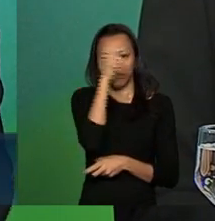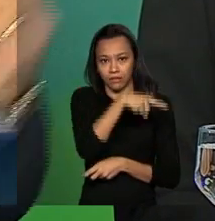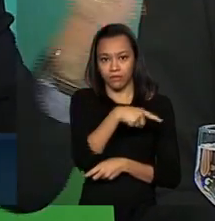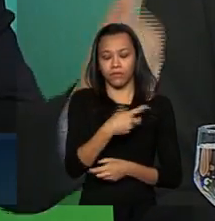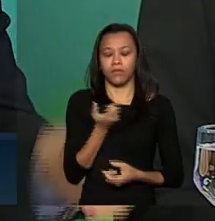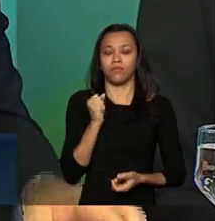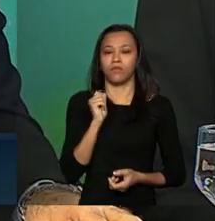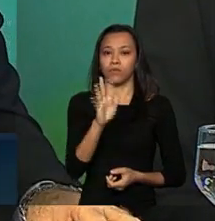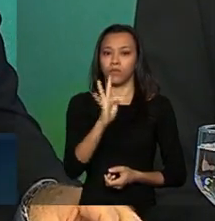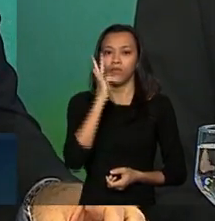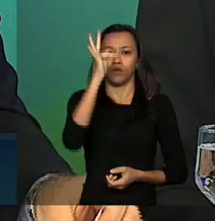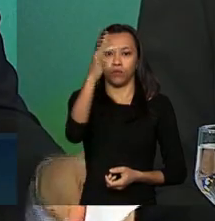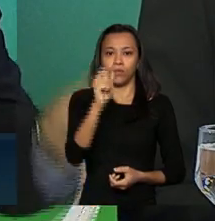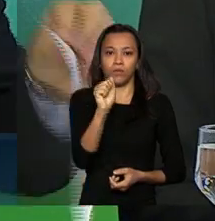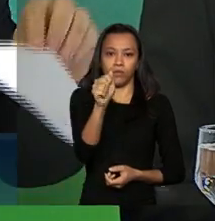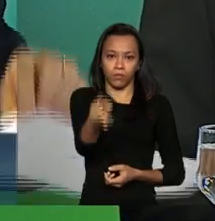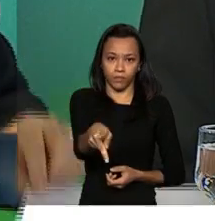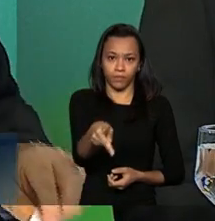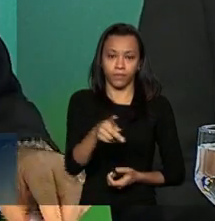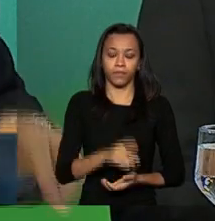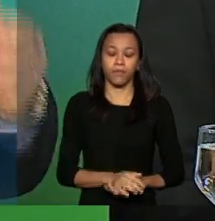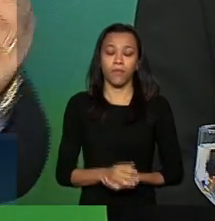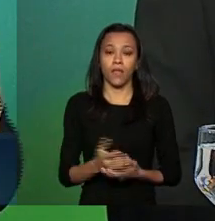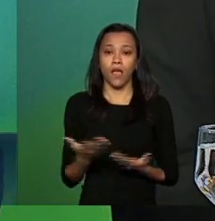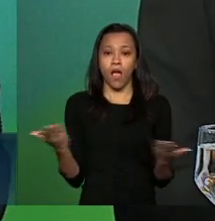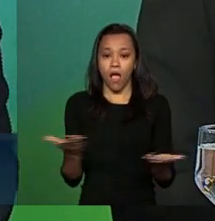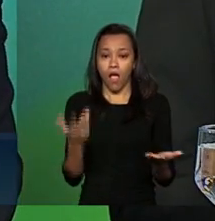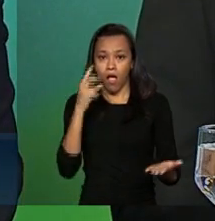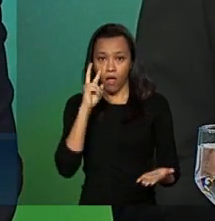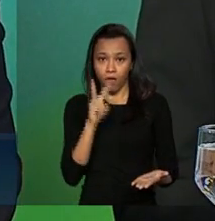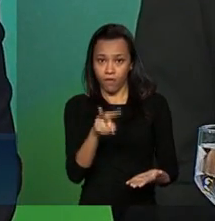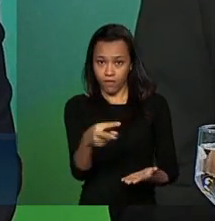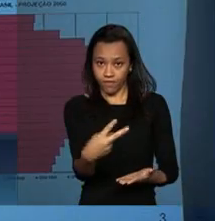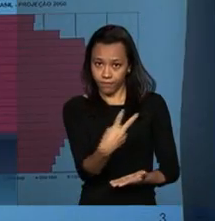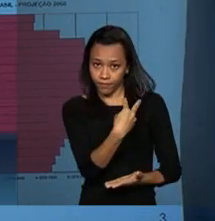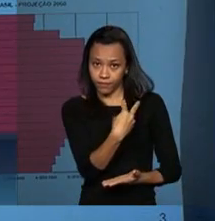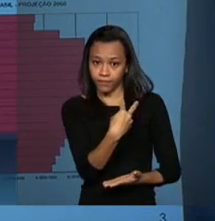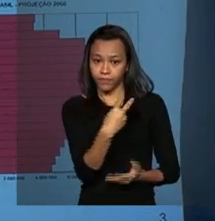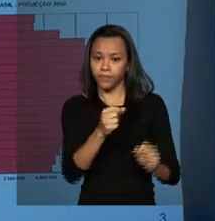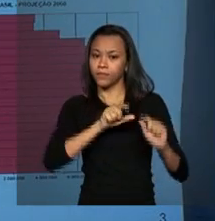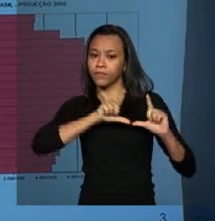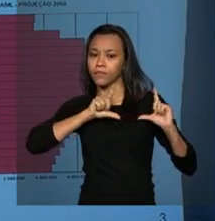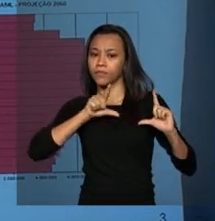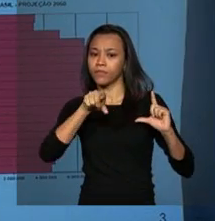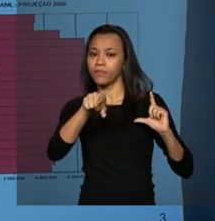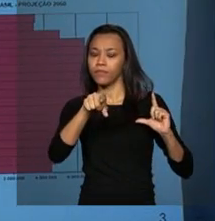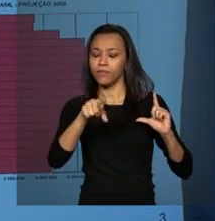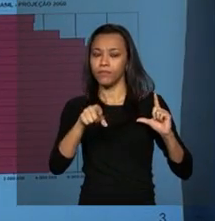Aqui nós temos a representação gráfica do que